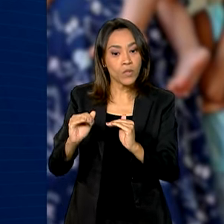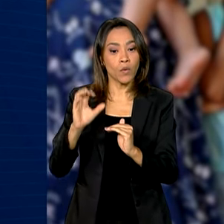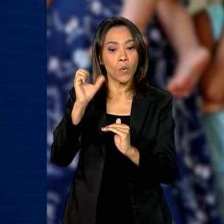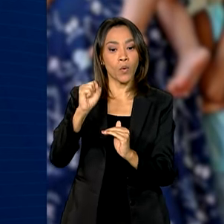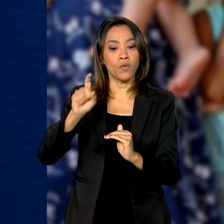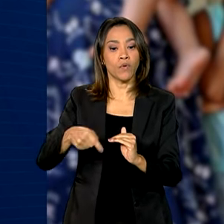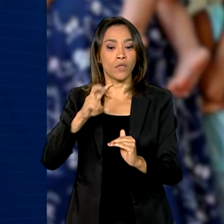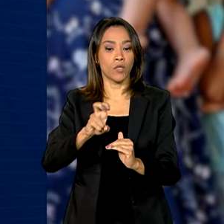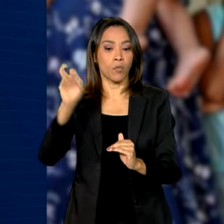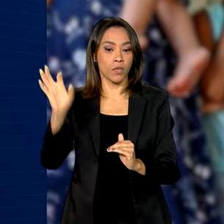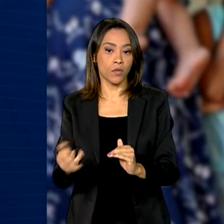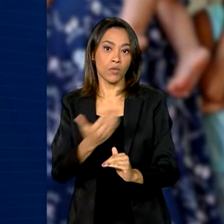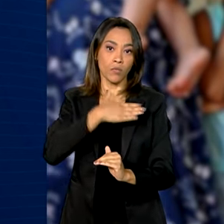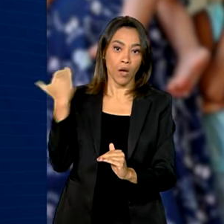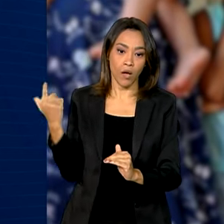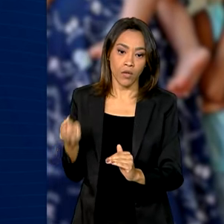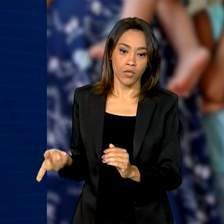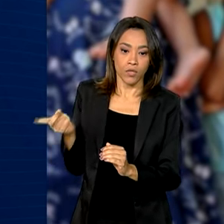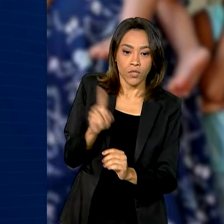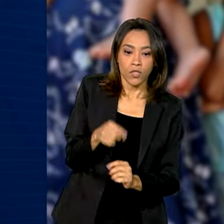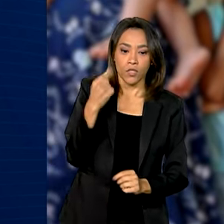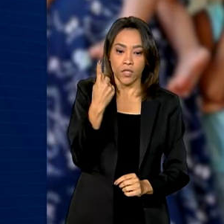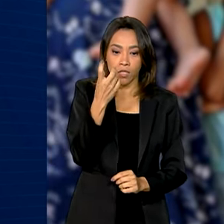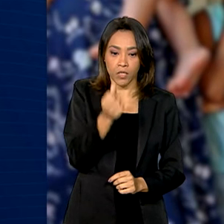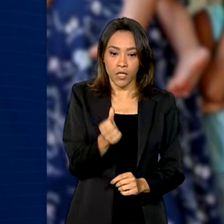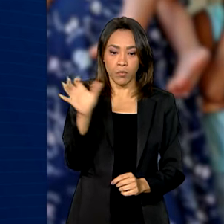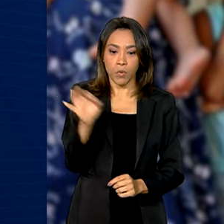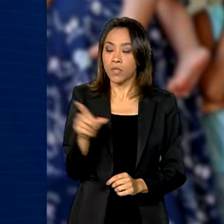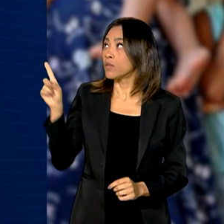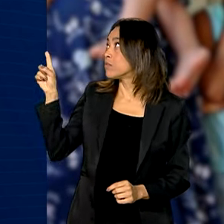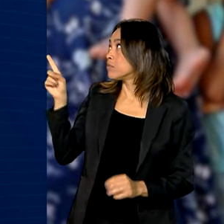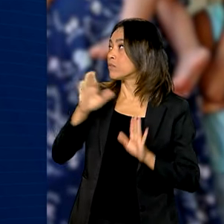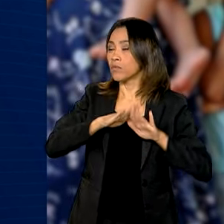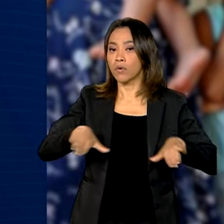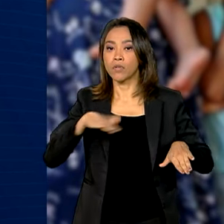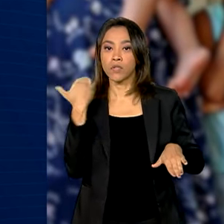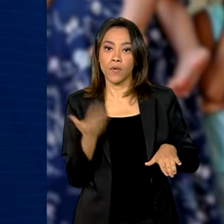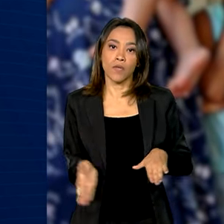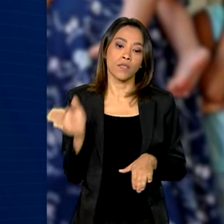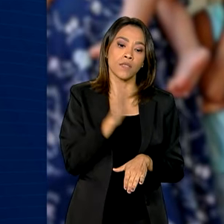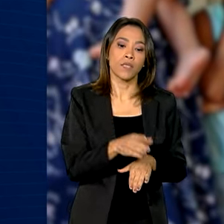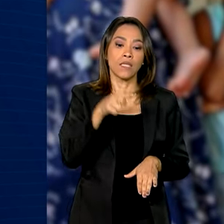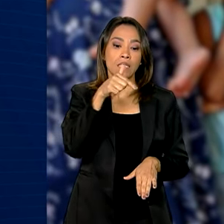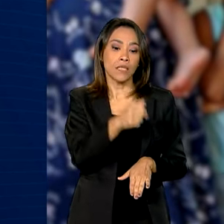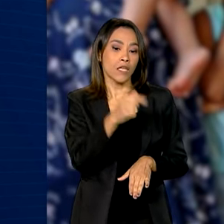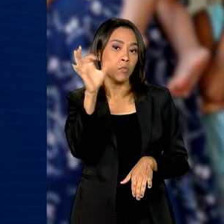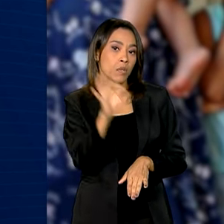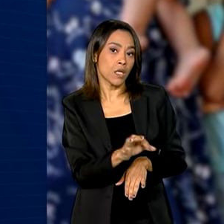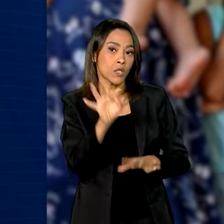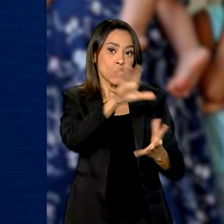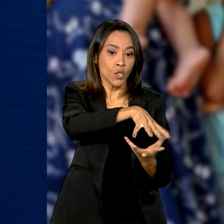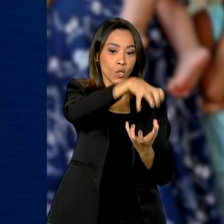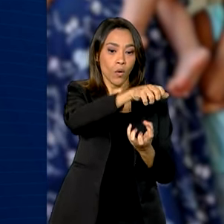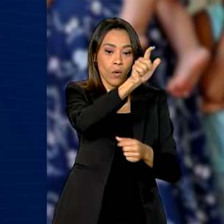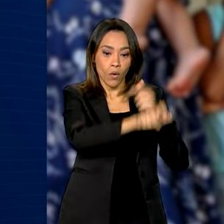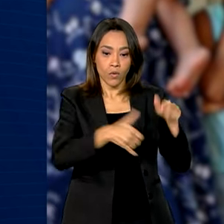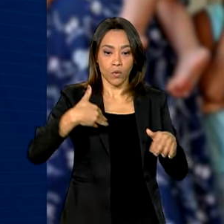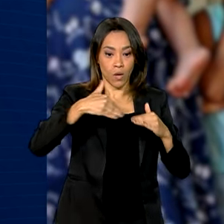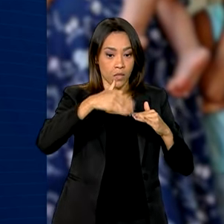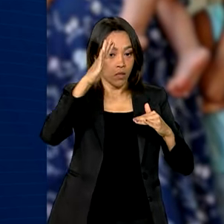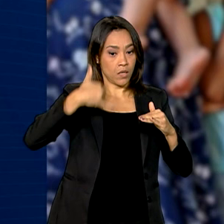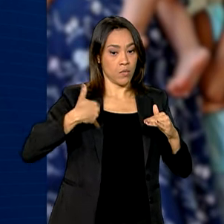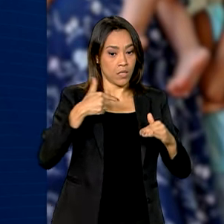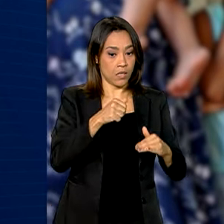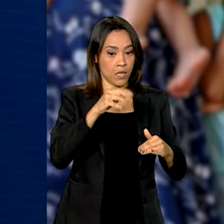de óbitos gerais, 16% na mortalidade infantil e 7% entre os idosos com mais de 70 anos.